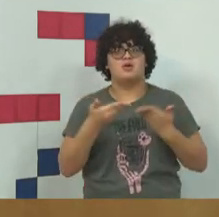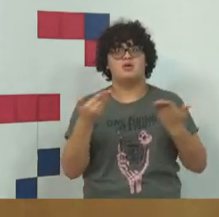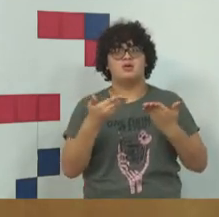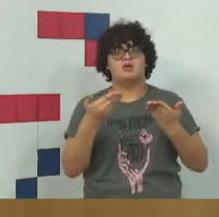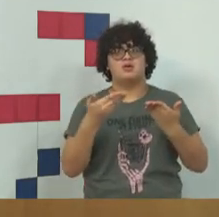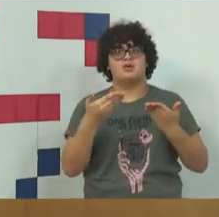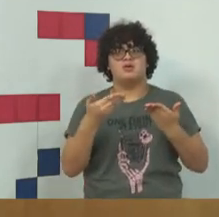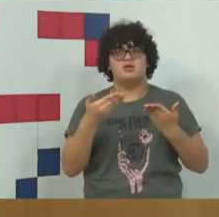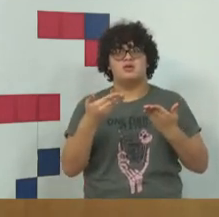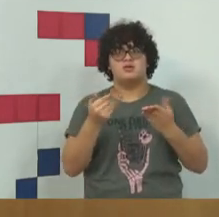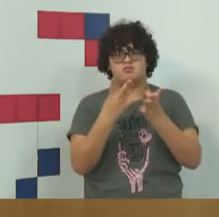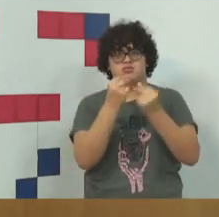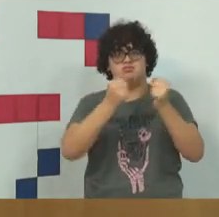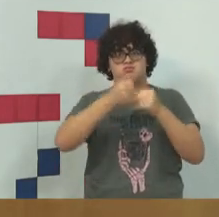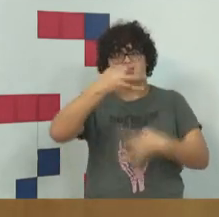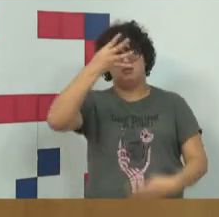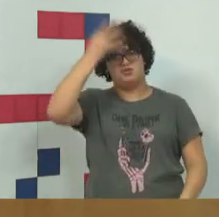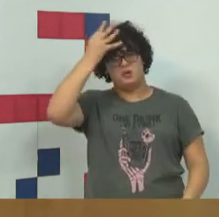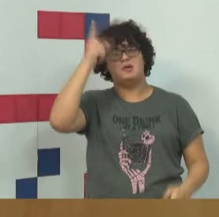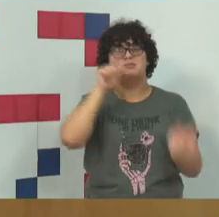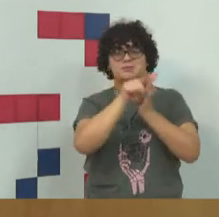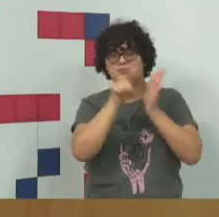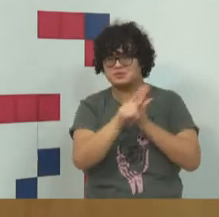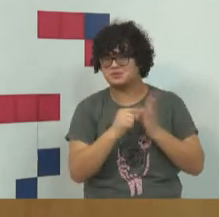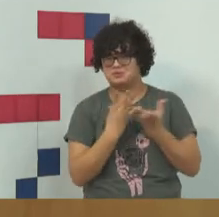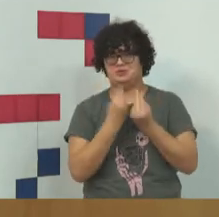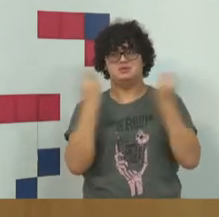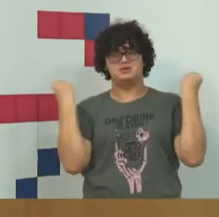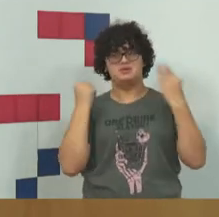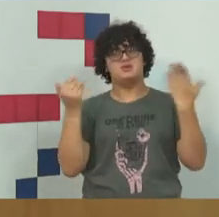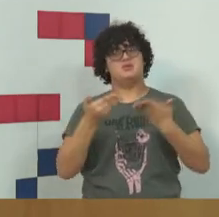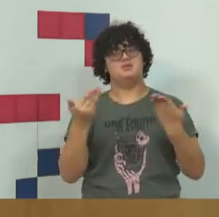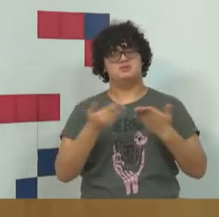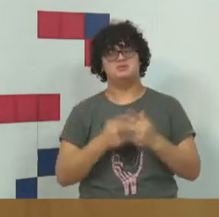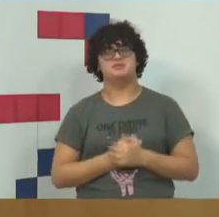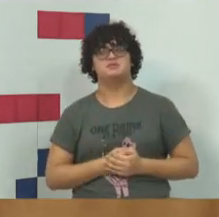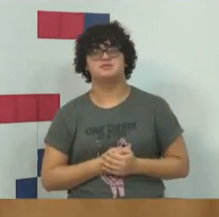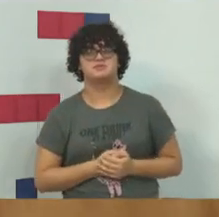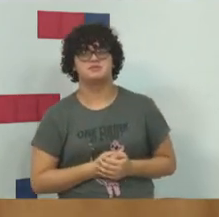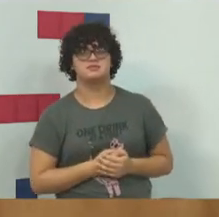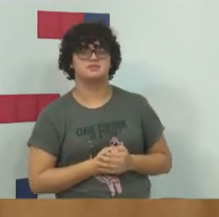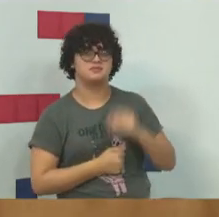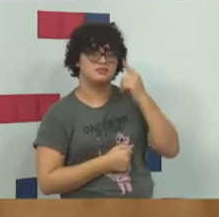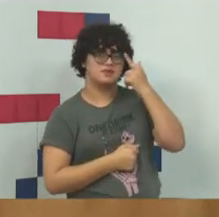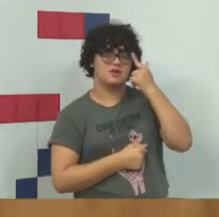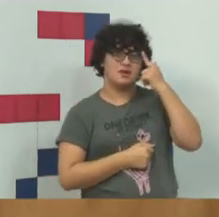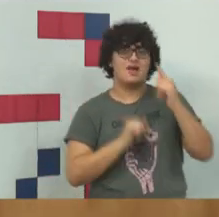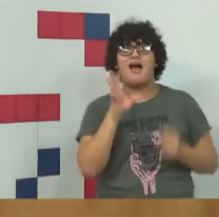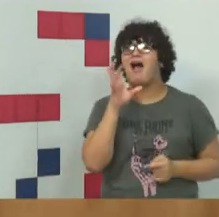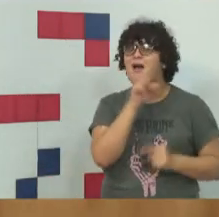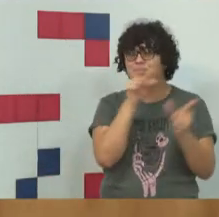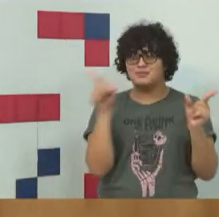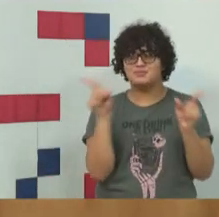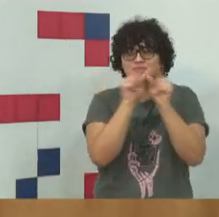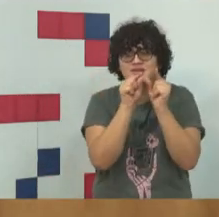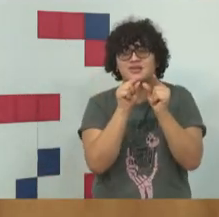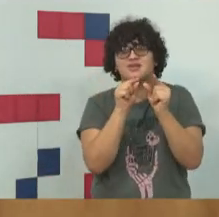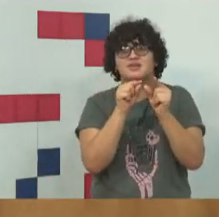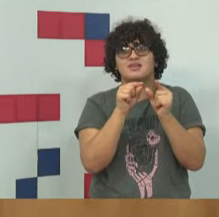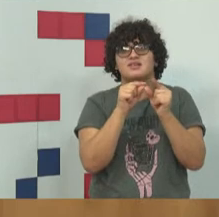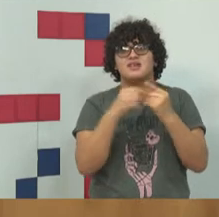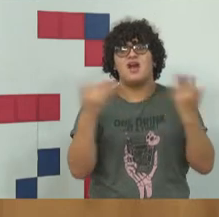algumas de pautas para tratar ainda hoje. Uma resposta rápida e